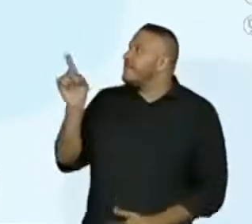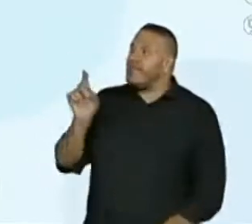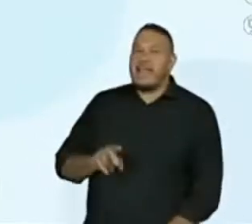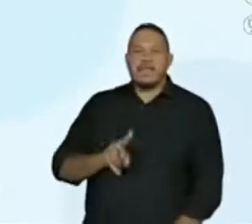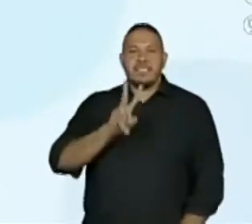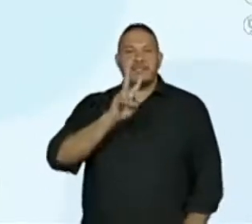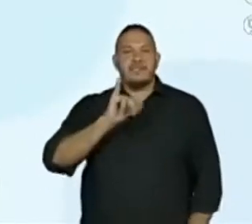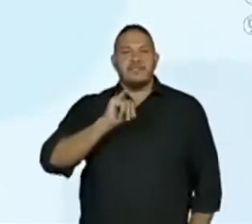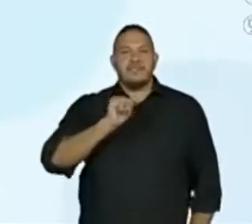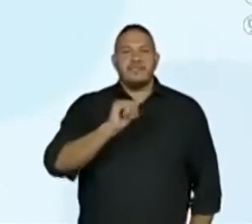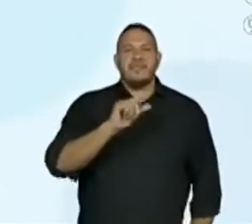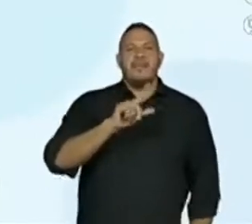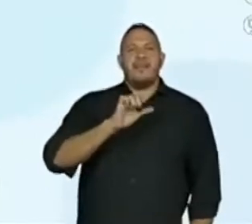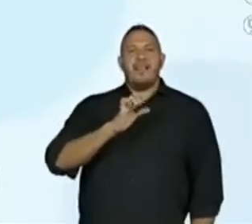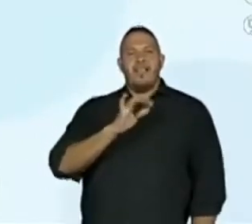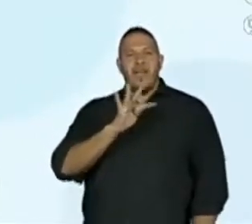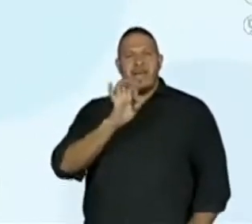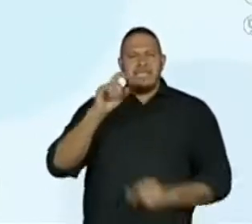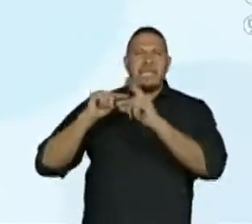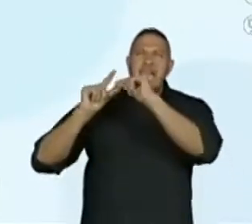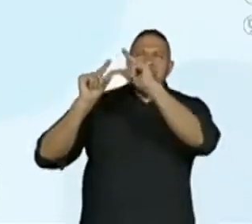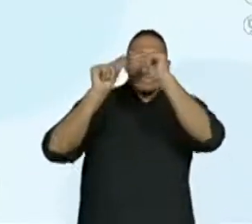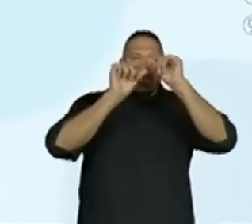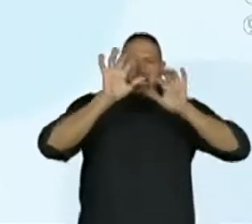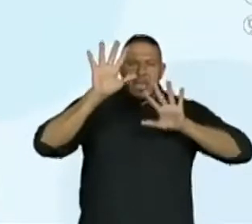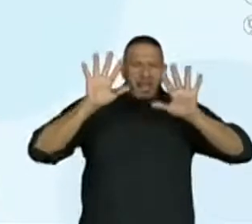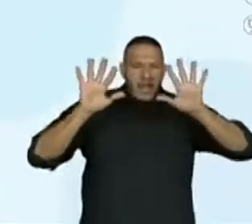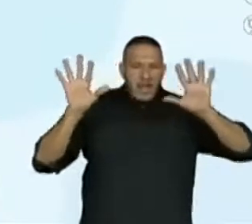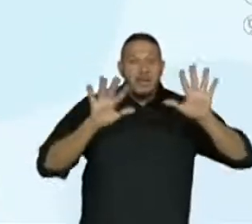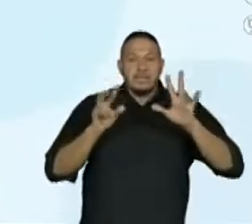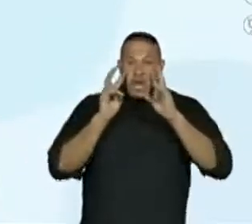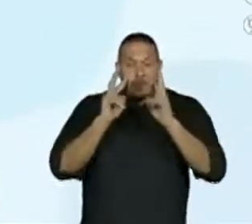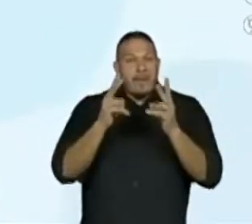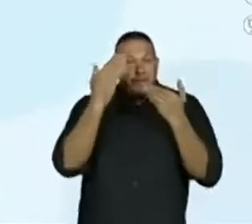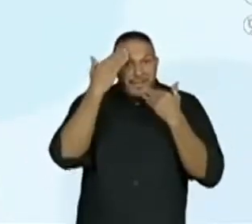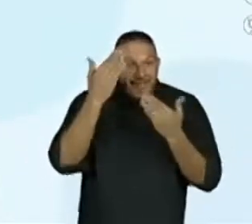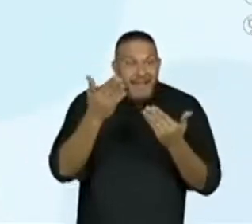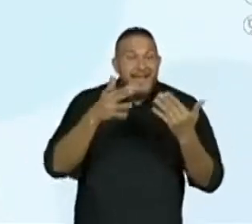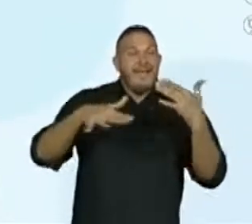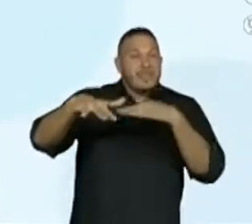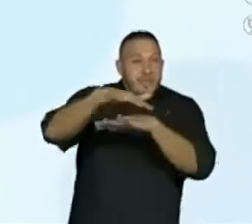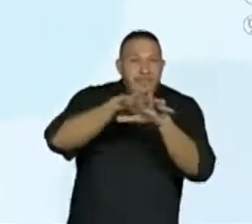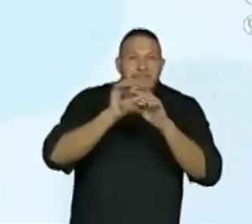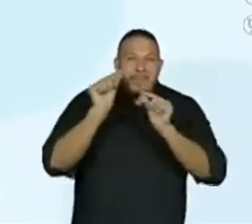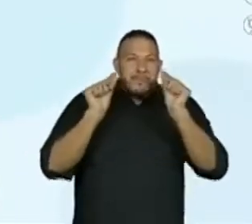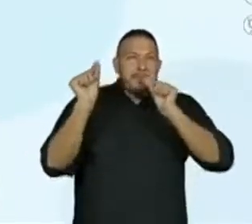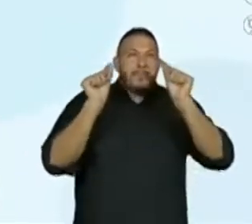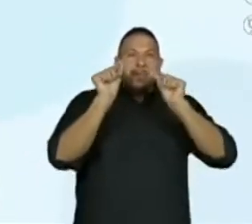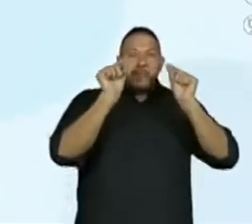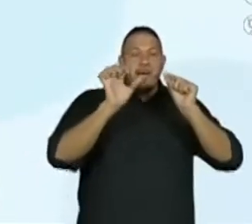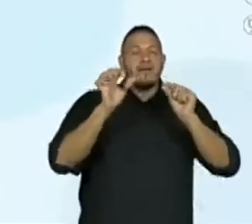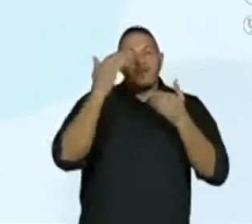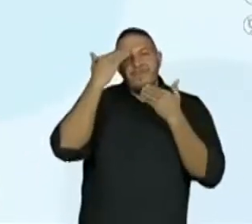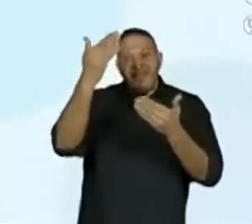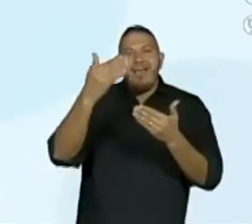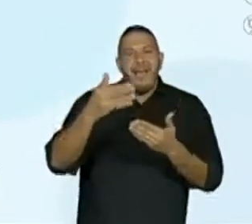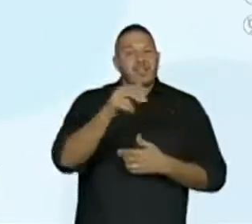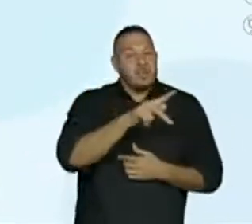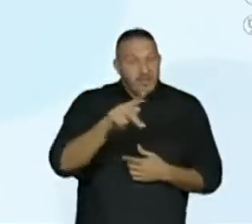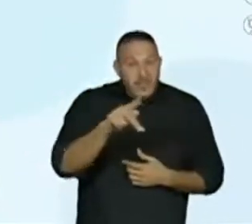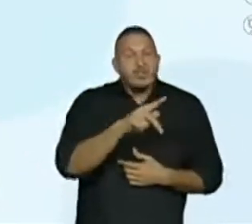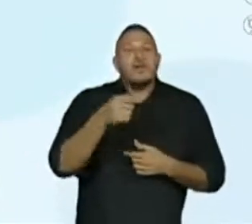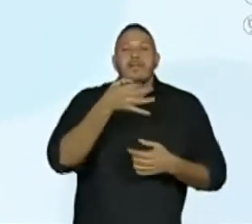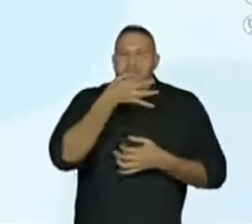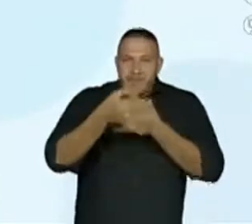Promônica apontou, obrigado pela colaboração, pela participação de professores que participam. E trazem também